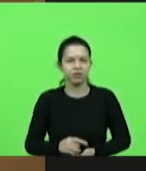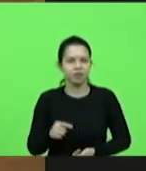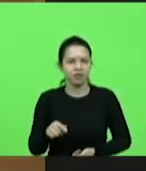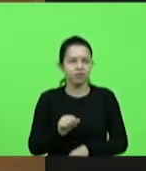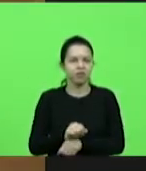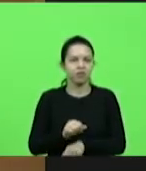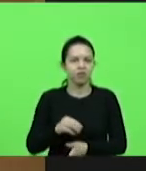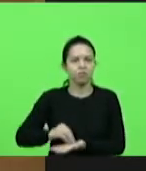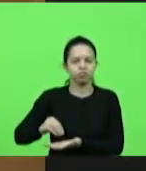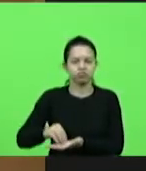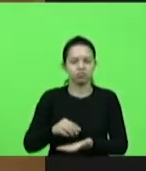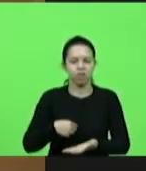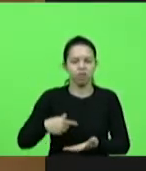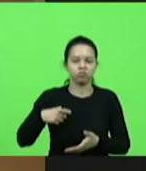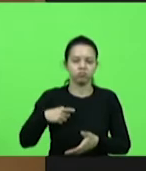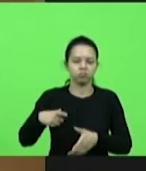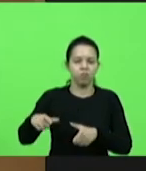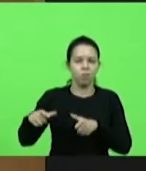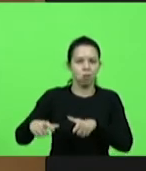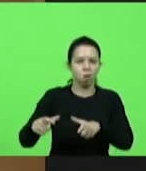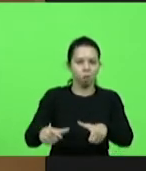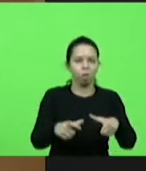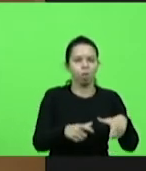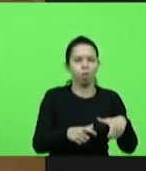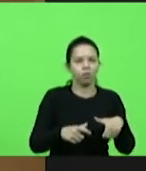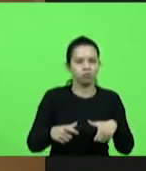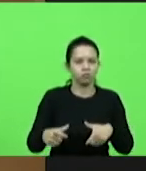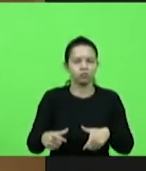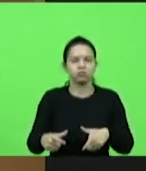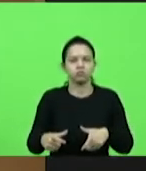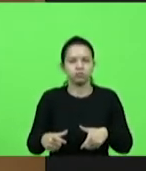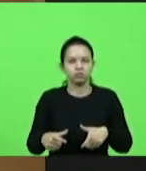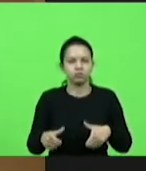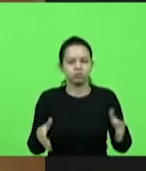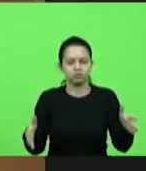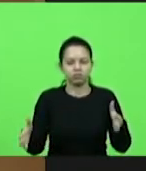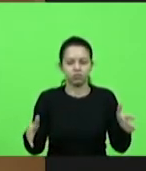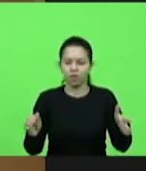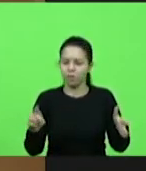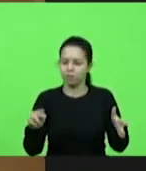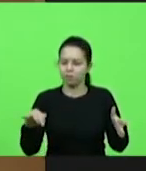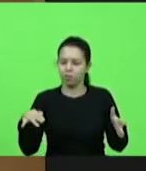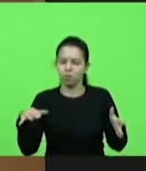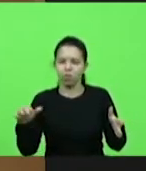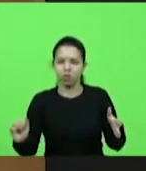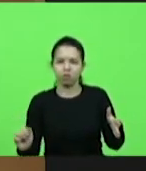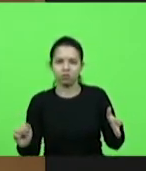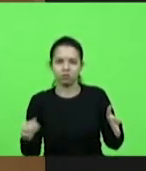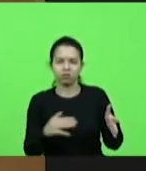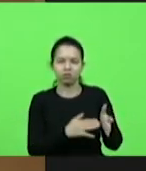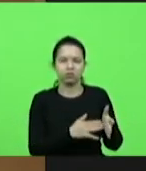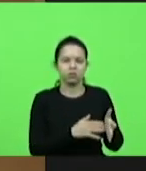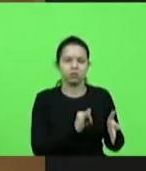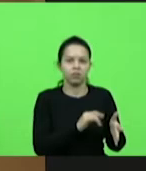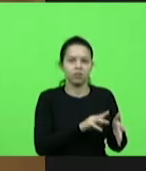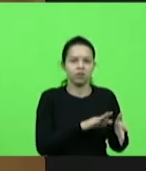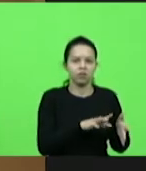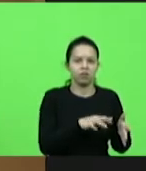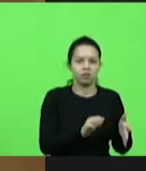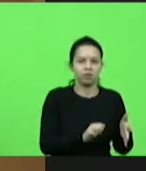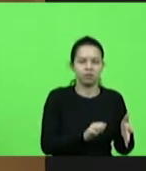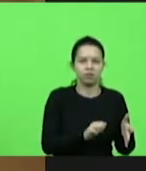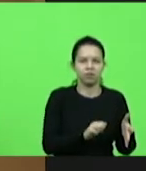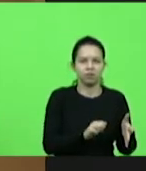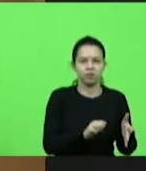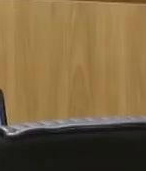ordinária através de videochamada, pois afirmou estar em Brasília para tratar de interesses de Balneário Camboriú com o ministro do Turismo,